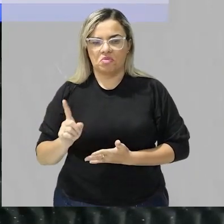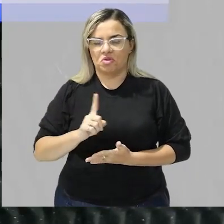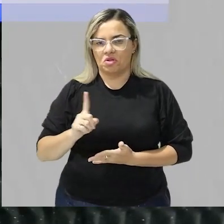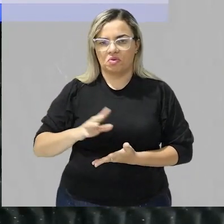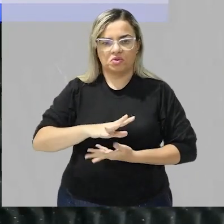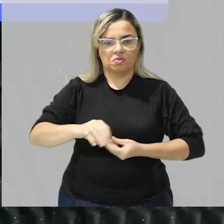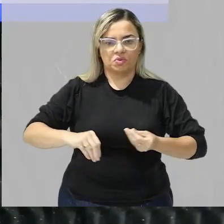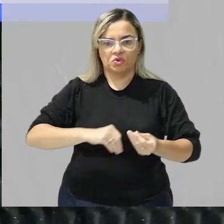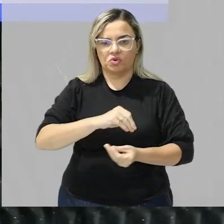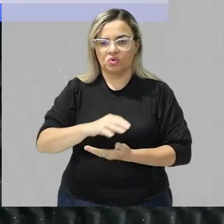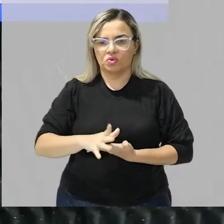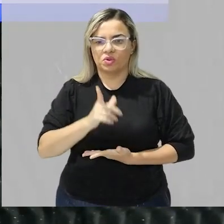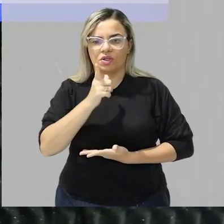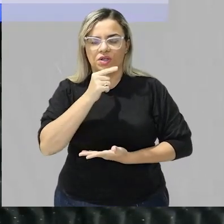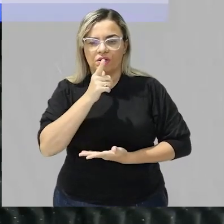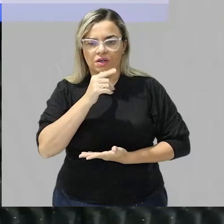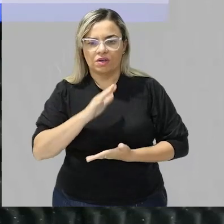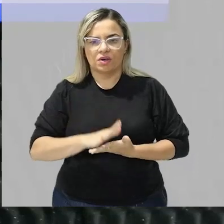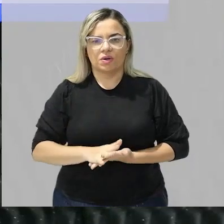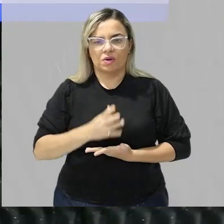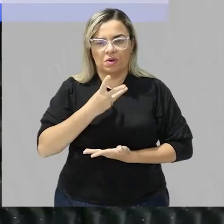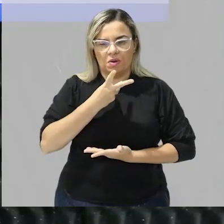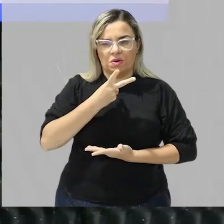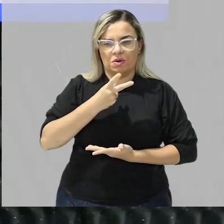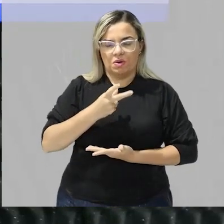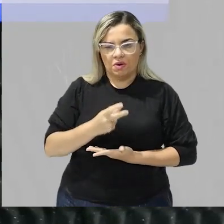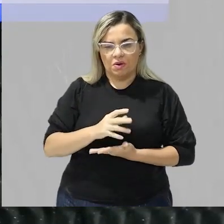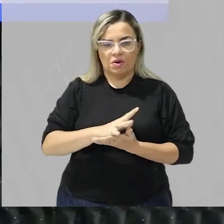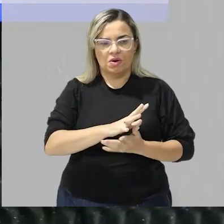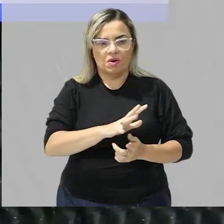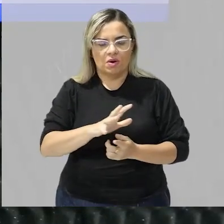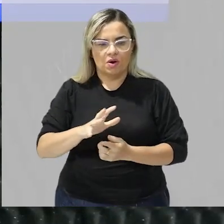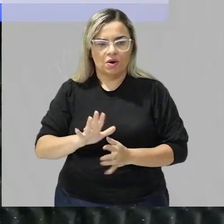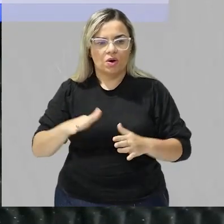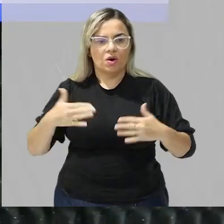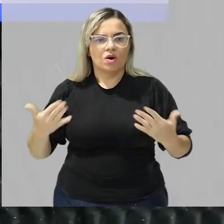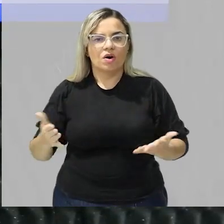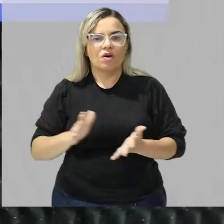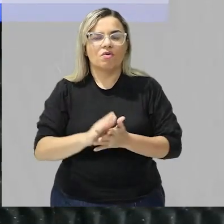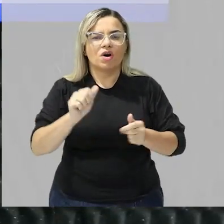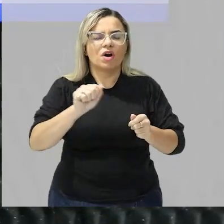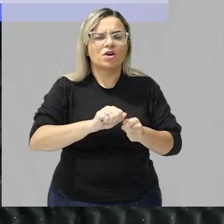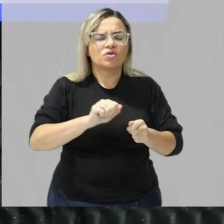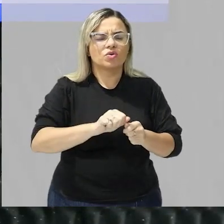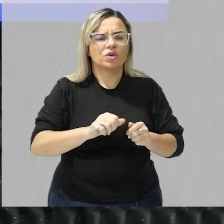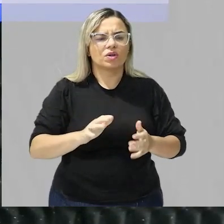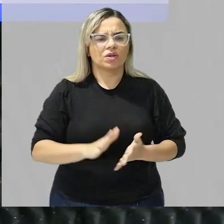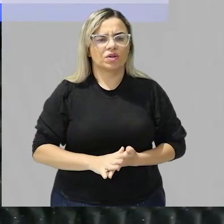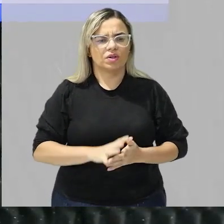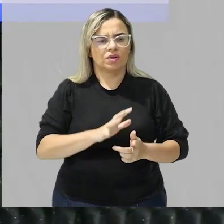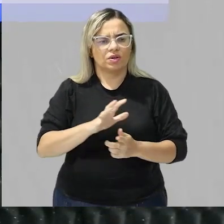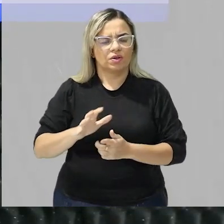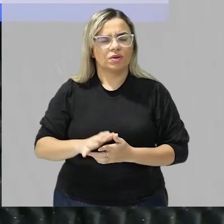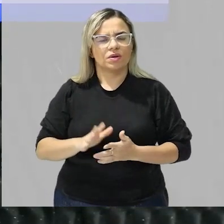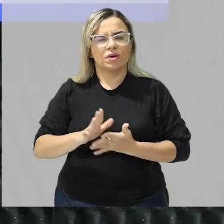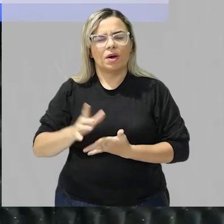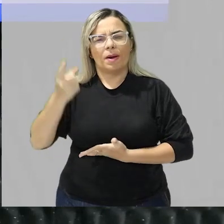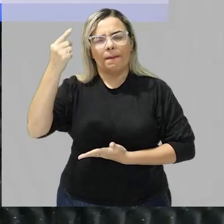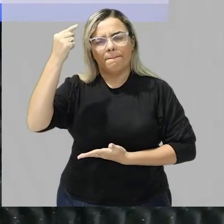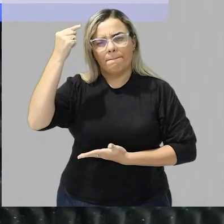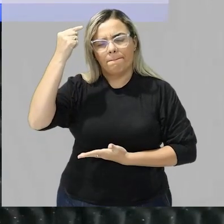água esses ácidos atuam no processo de modo a fazer o que pessoal? vamos pensar o seguinte